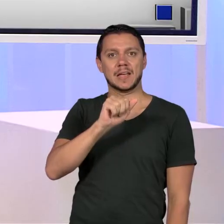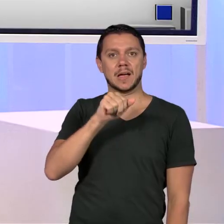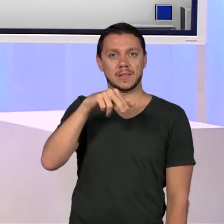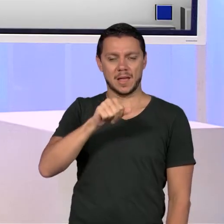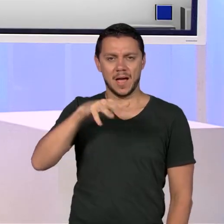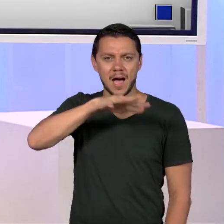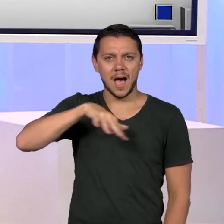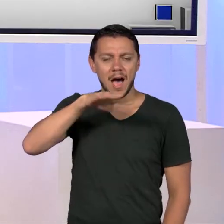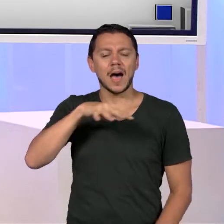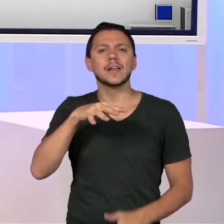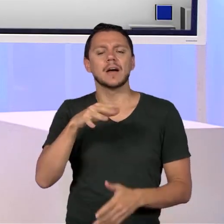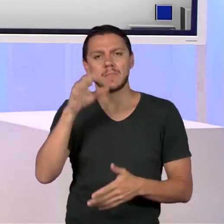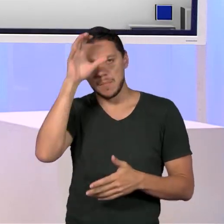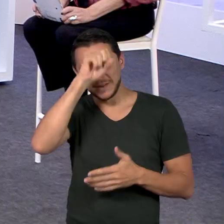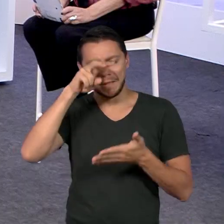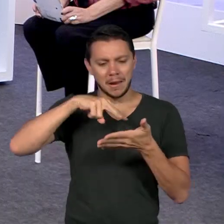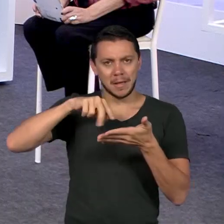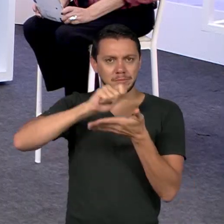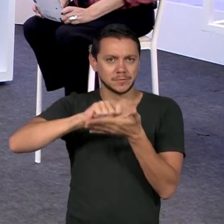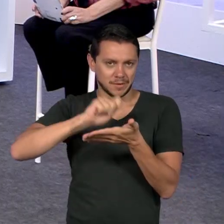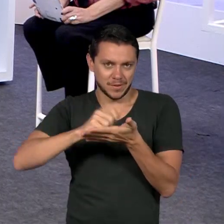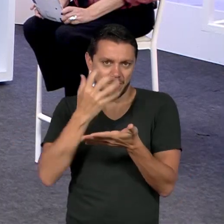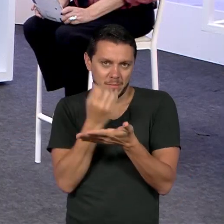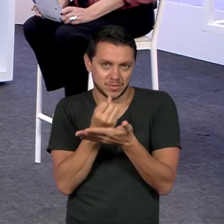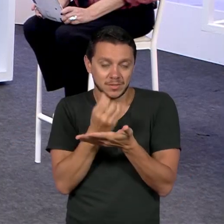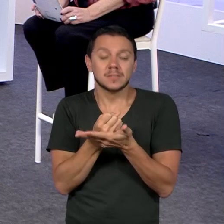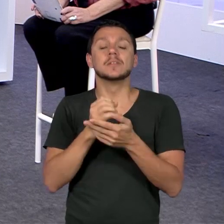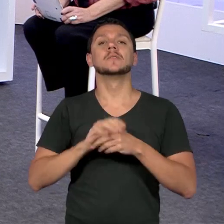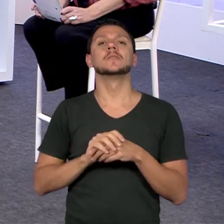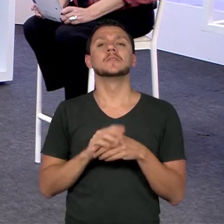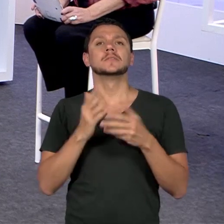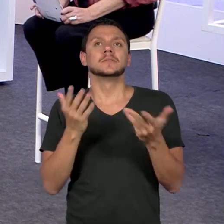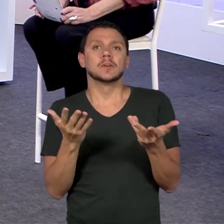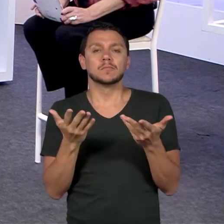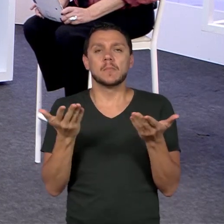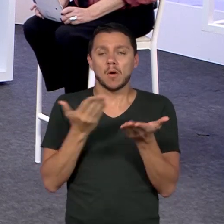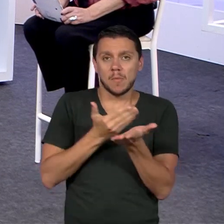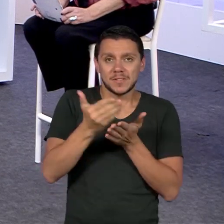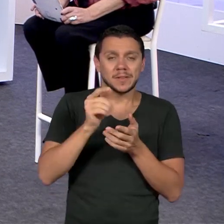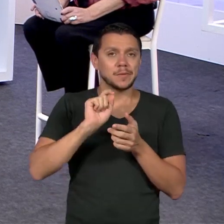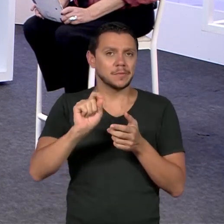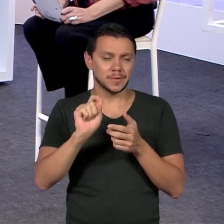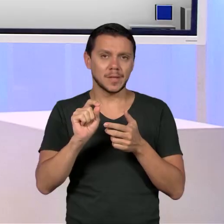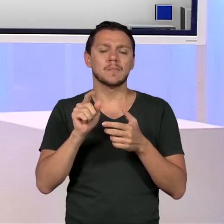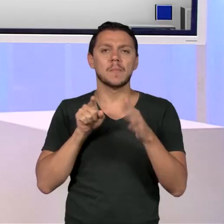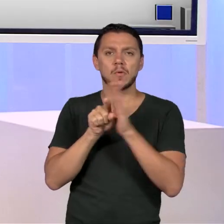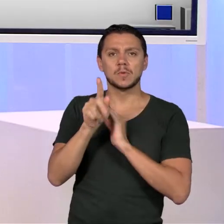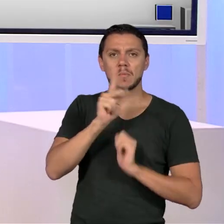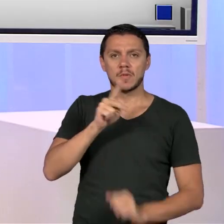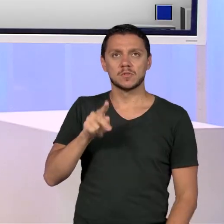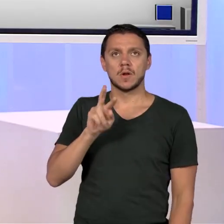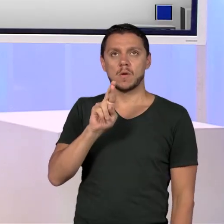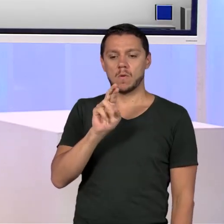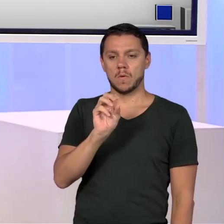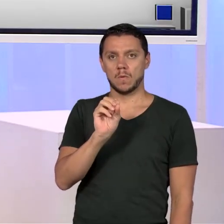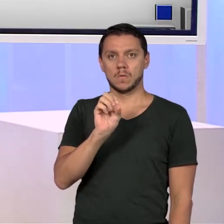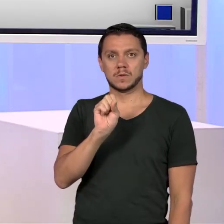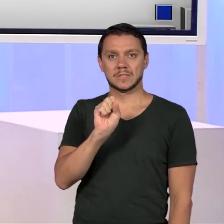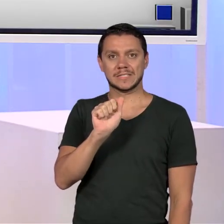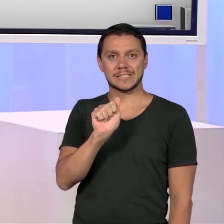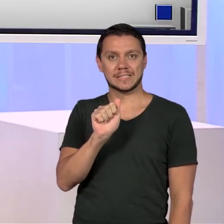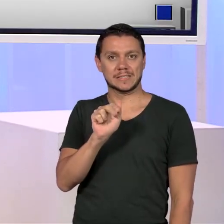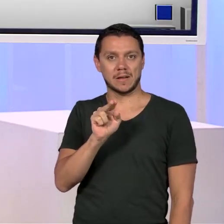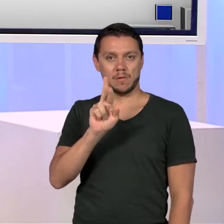Para a gente começar, eu vou fazer uma pergunta para a professora Rosaura. A professora Rosaura costuma dizer que ninguém